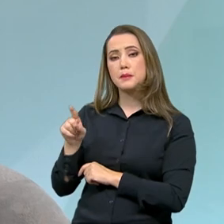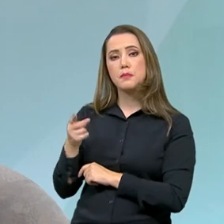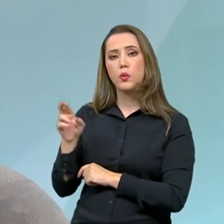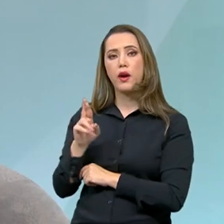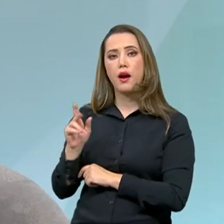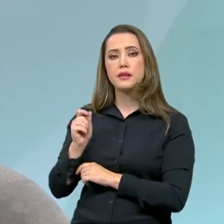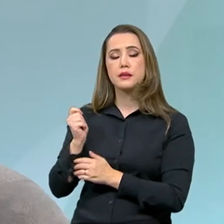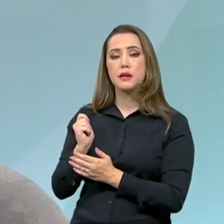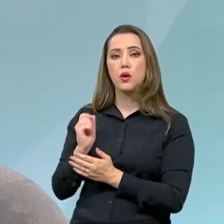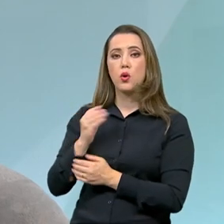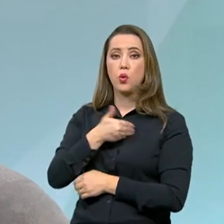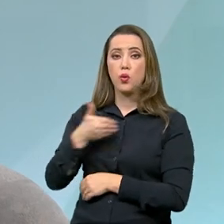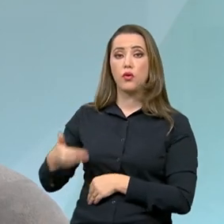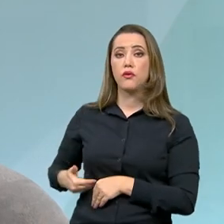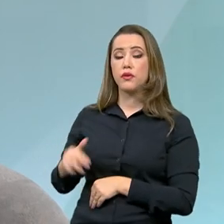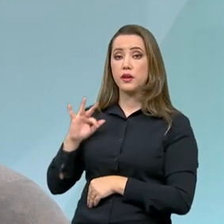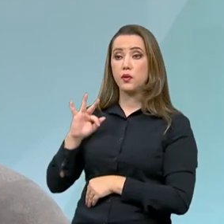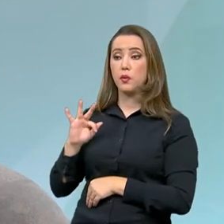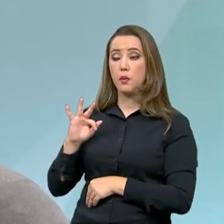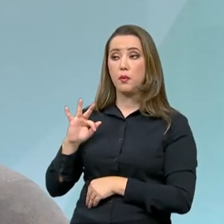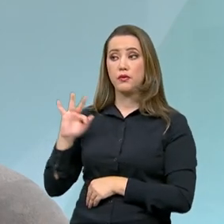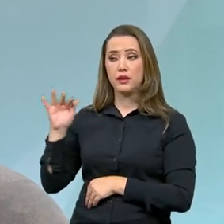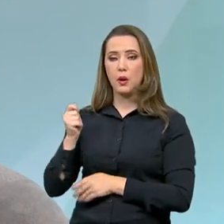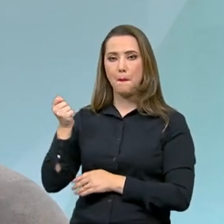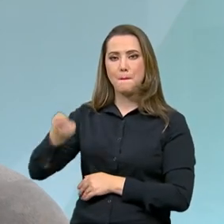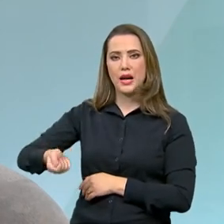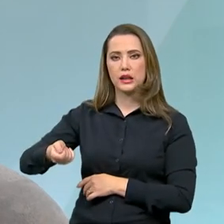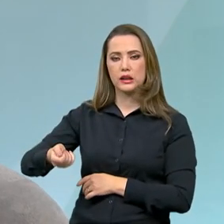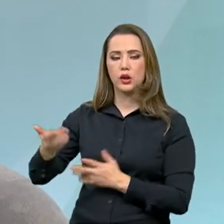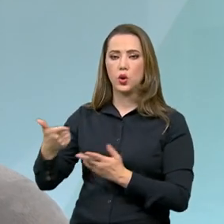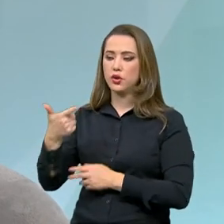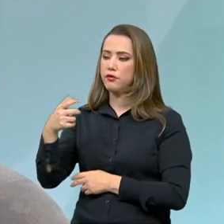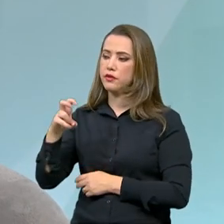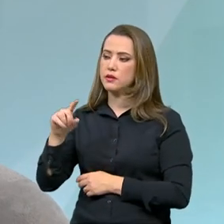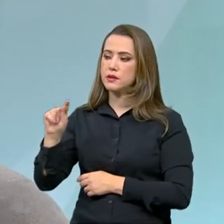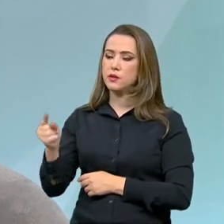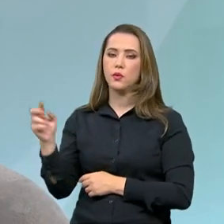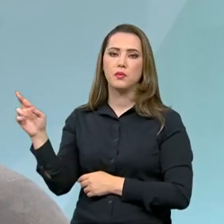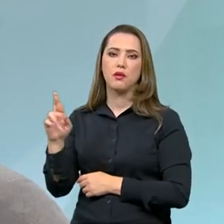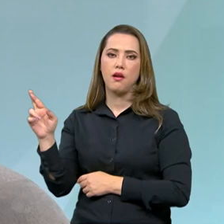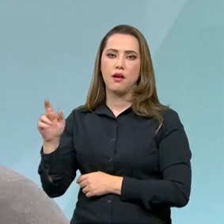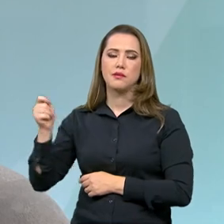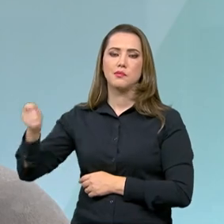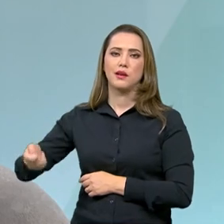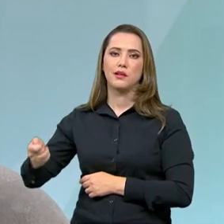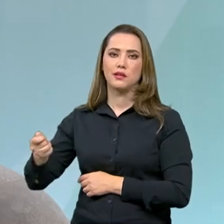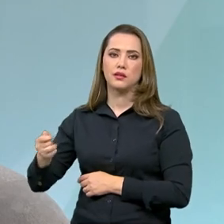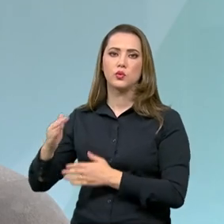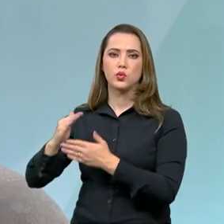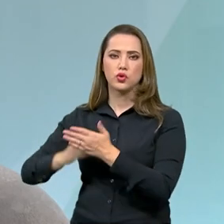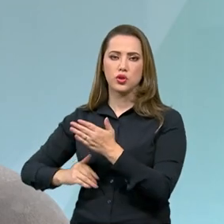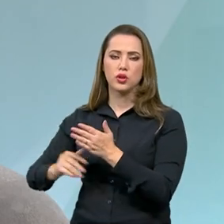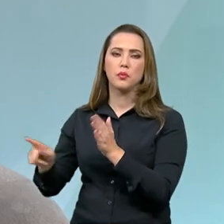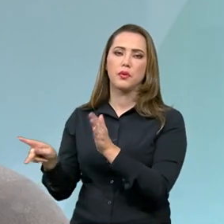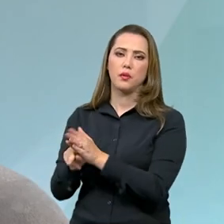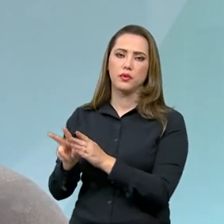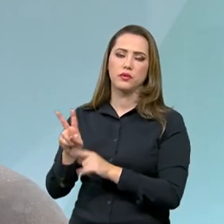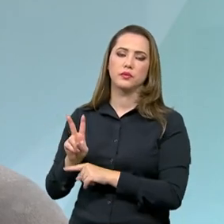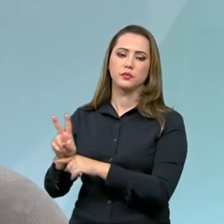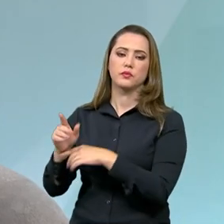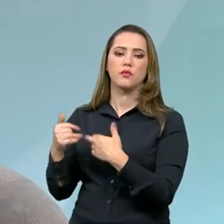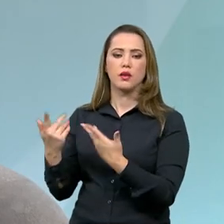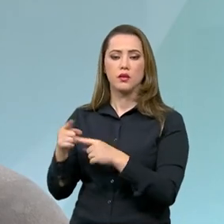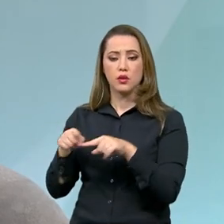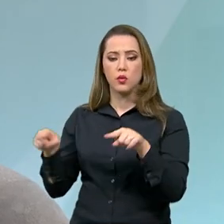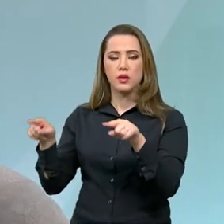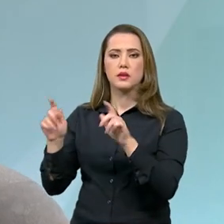$ 25 mil. Então, 105% de acréscimo é no subsídio. Isso subtrai direto do valor que ela vai financiar. A capacidade de financiamento dela com essas